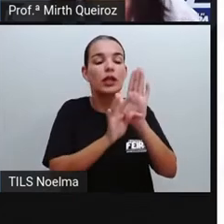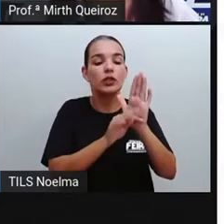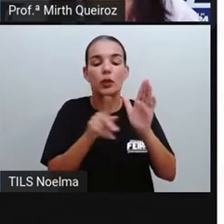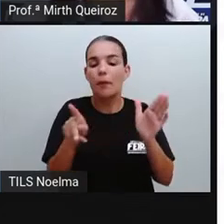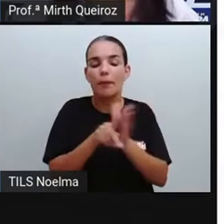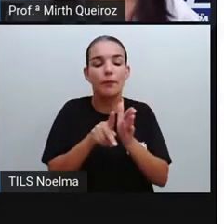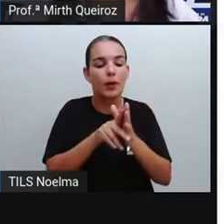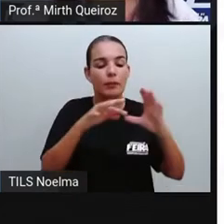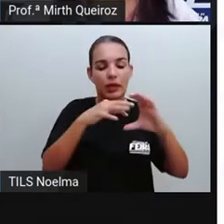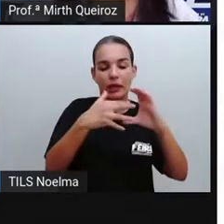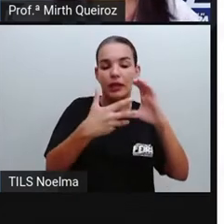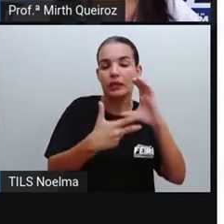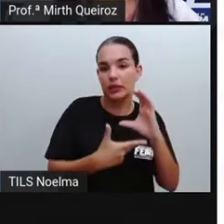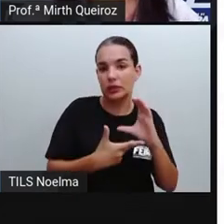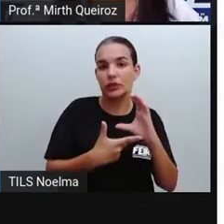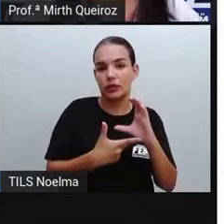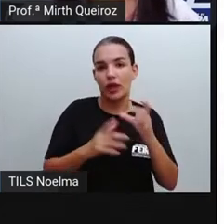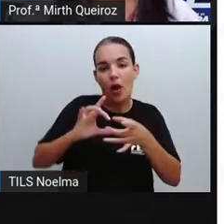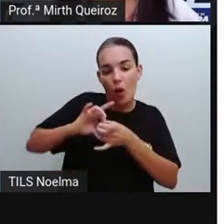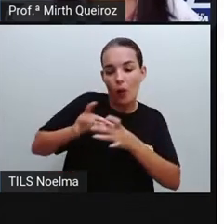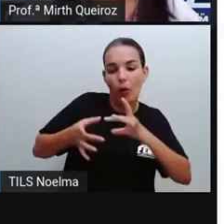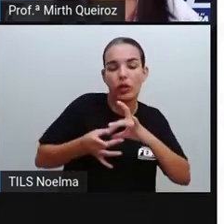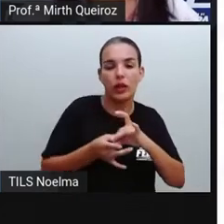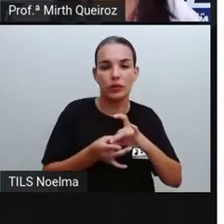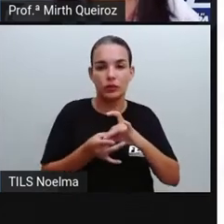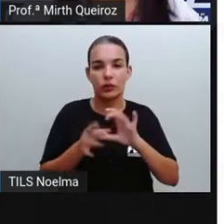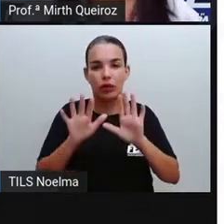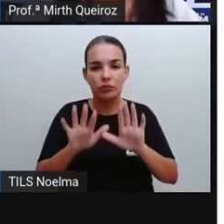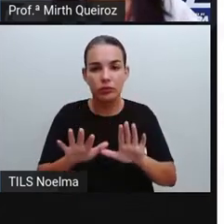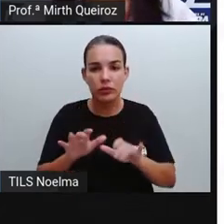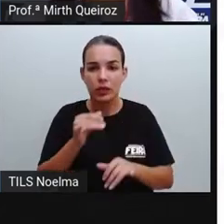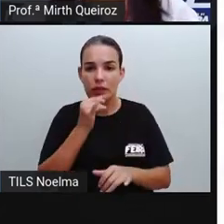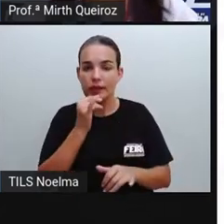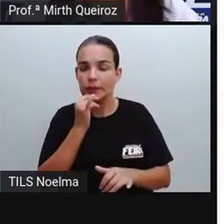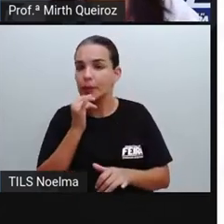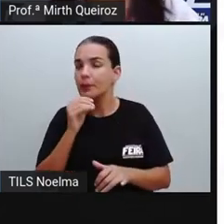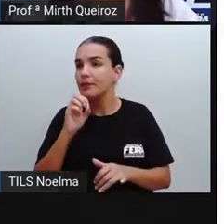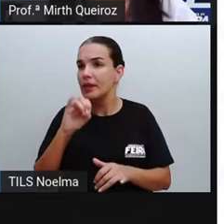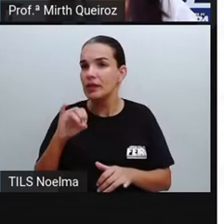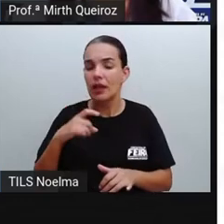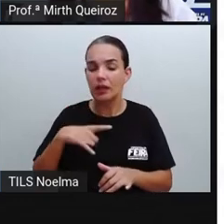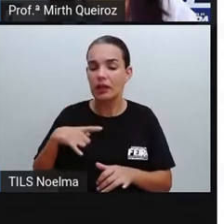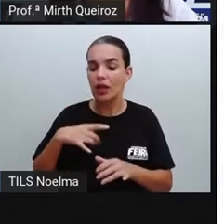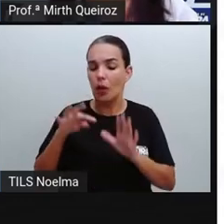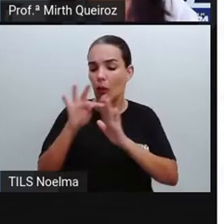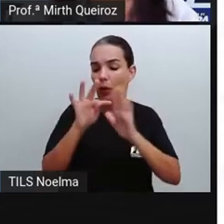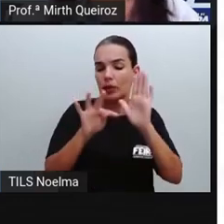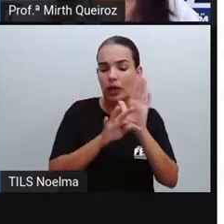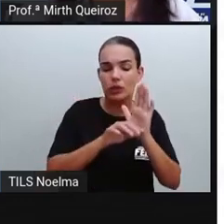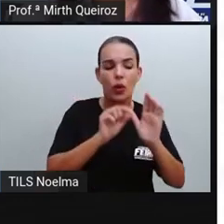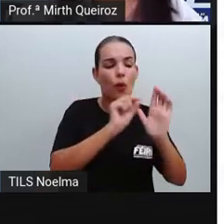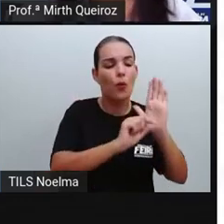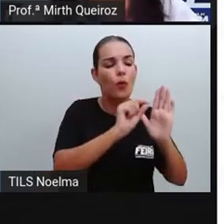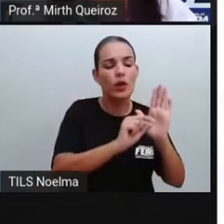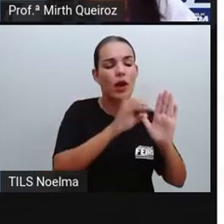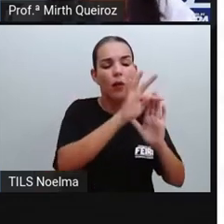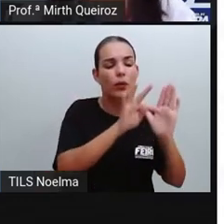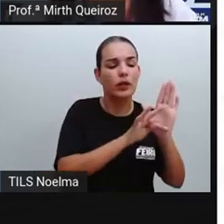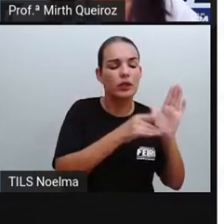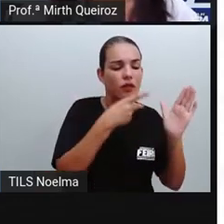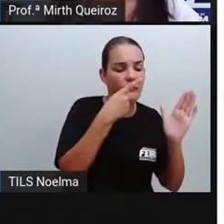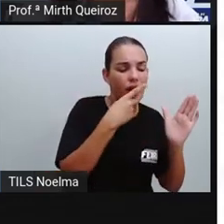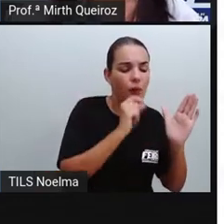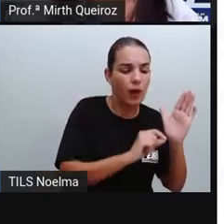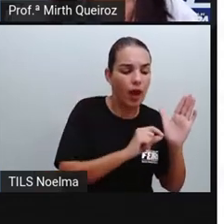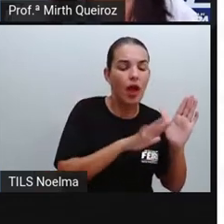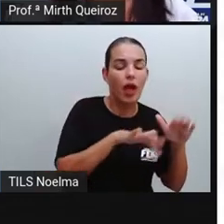em relação a um contexto. Ou seja, de acordo com a funcionalidade daquele texto, a gente vai ter gêneros textuais